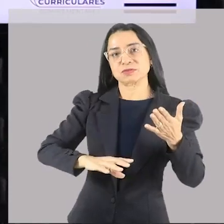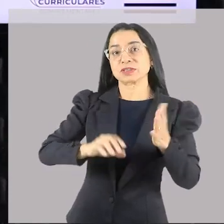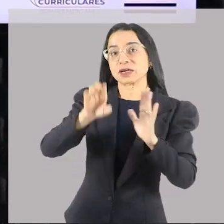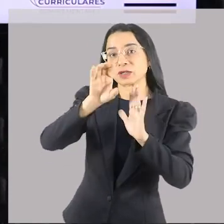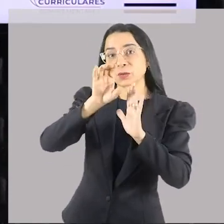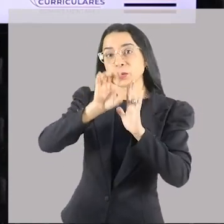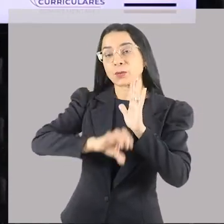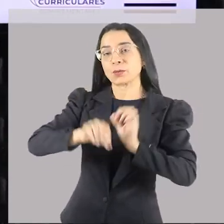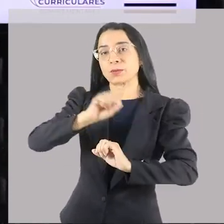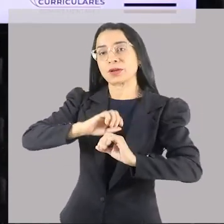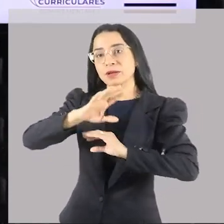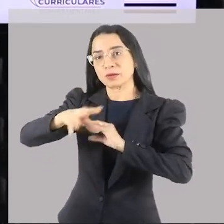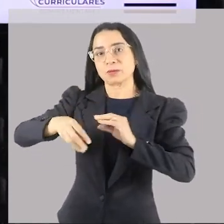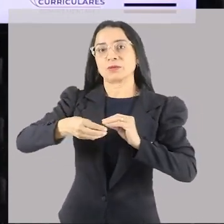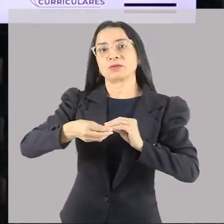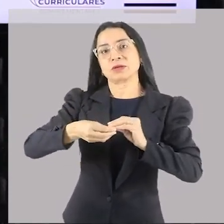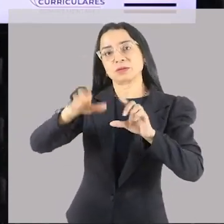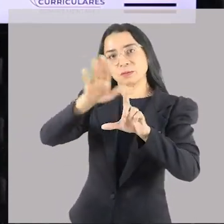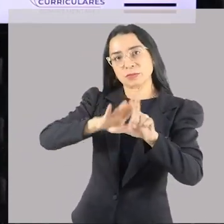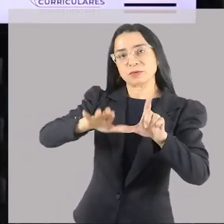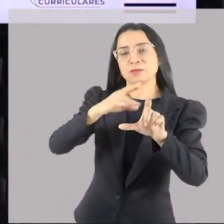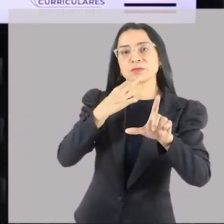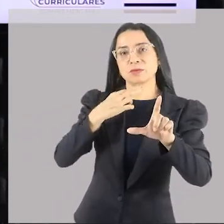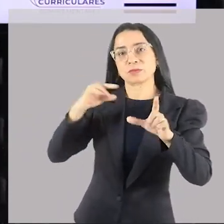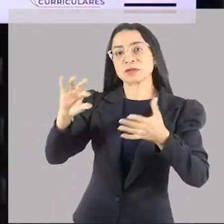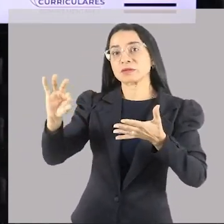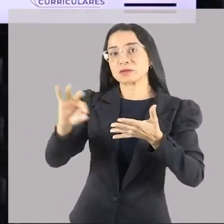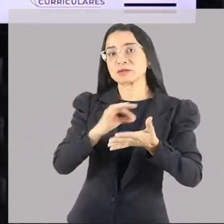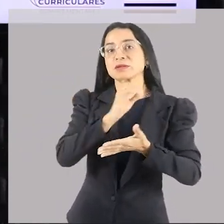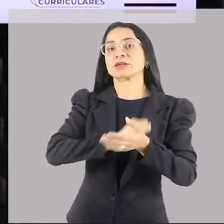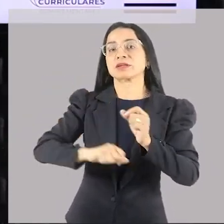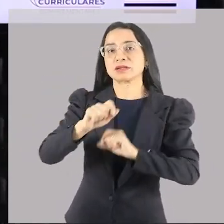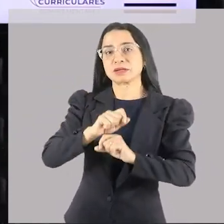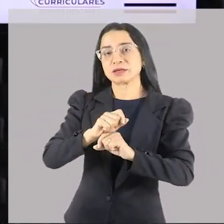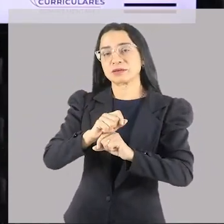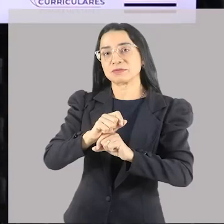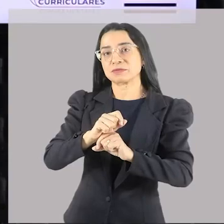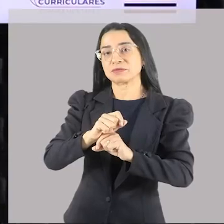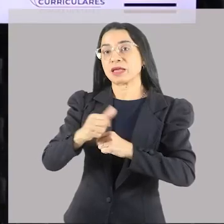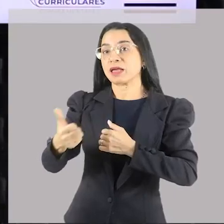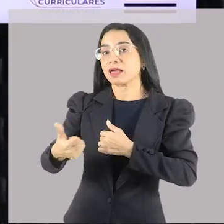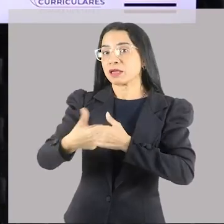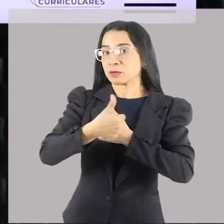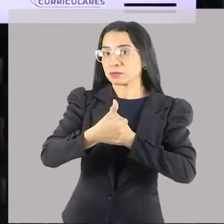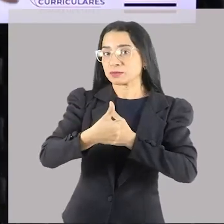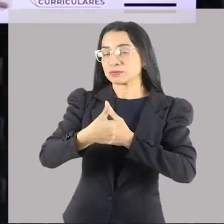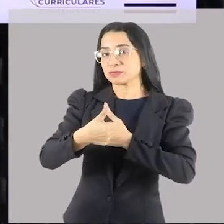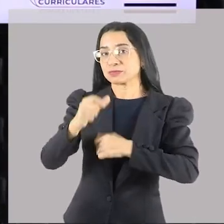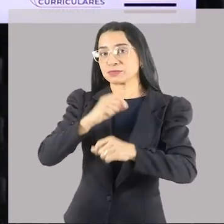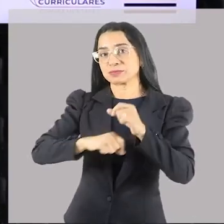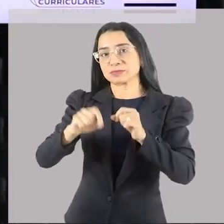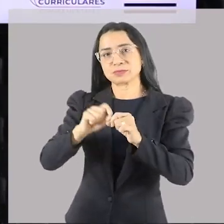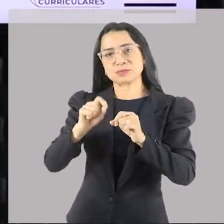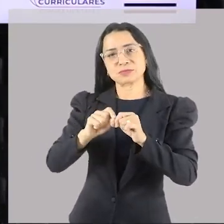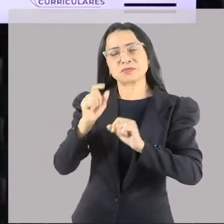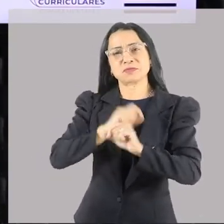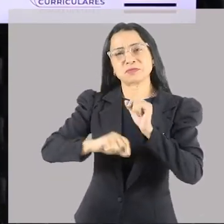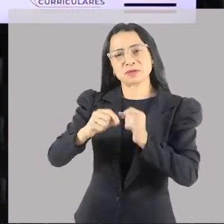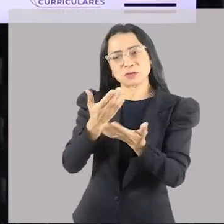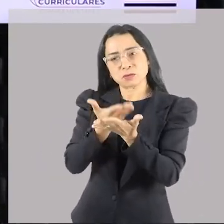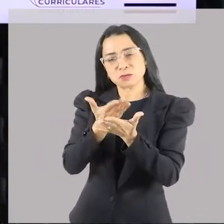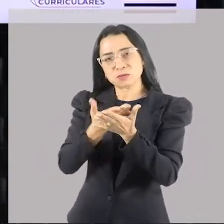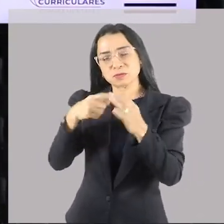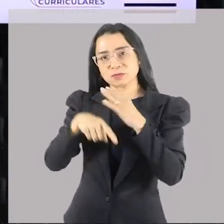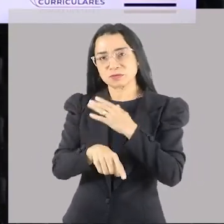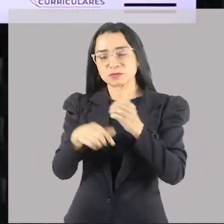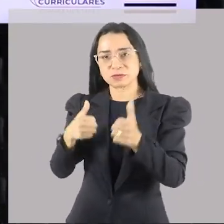do YouTube, a plataforma Gonçalves Dia. Se inscreve no canal, curte, faz assim a maratona que tem muito material lá. E